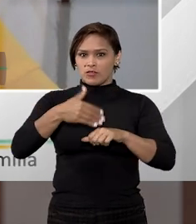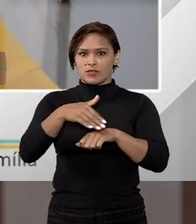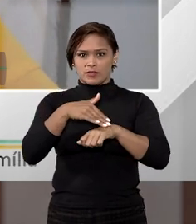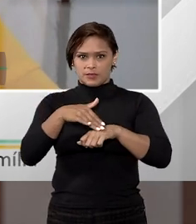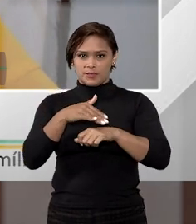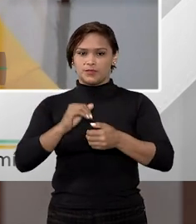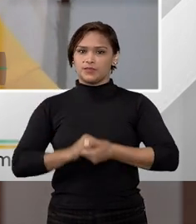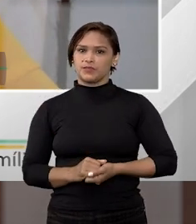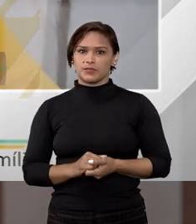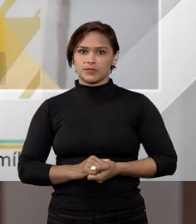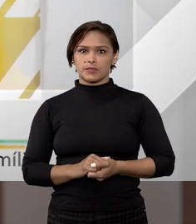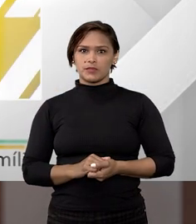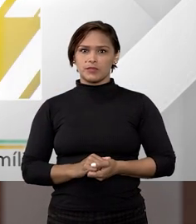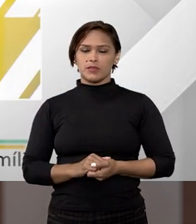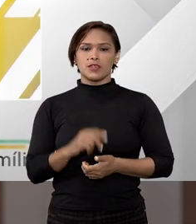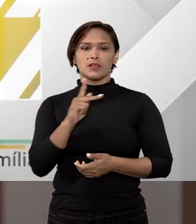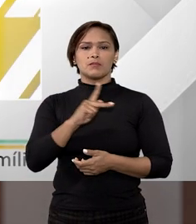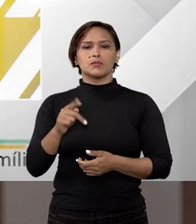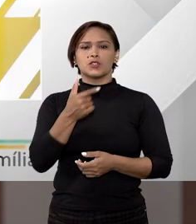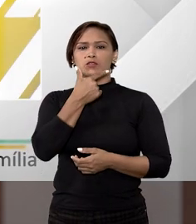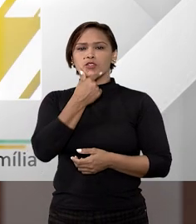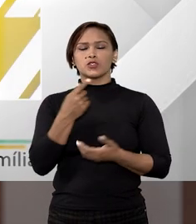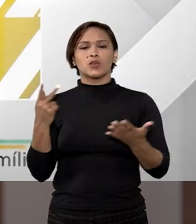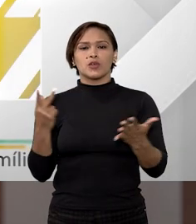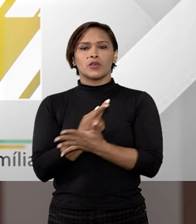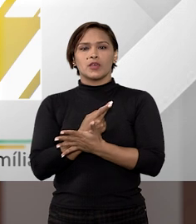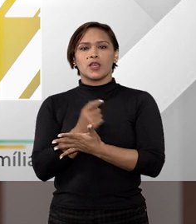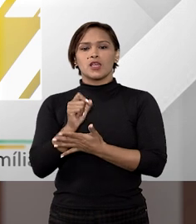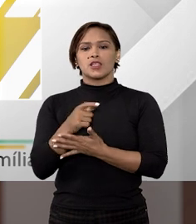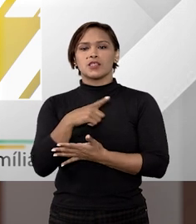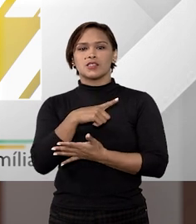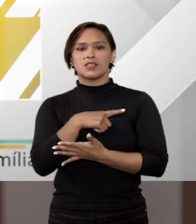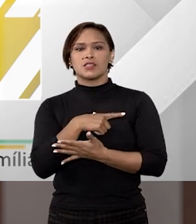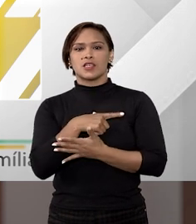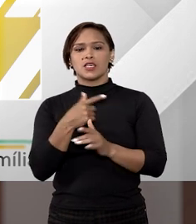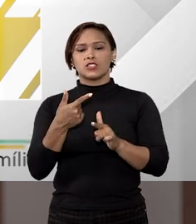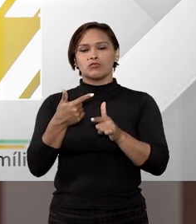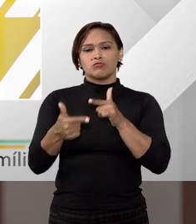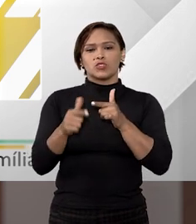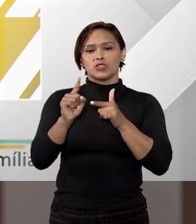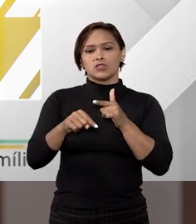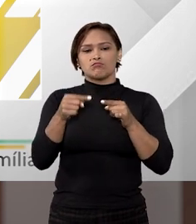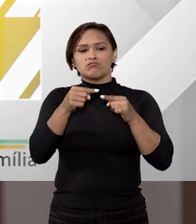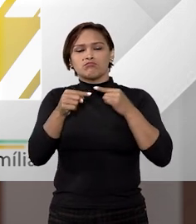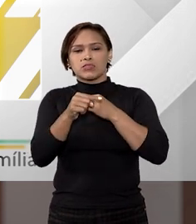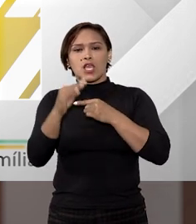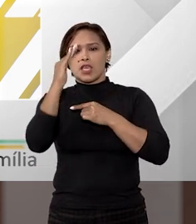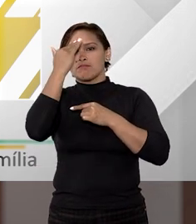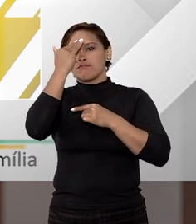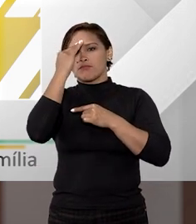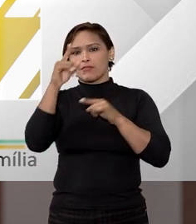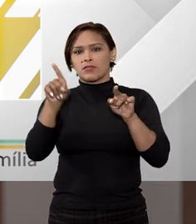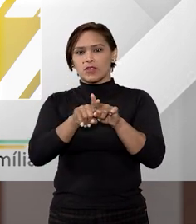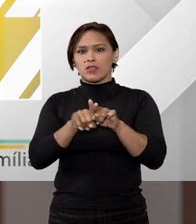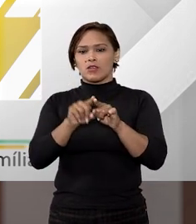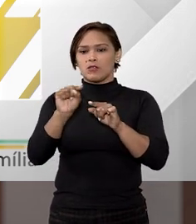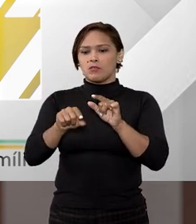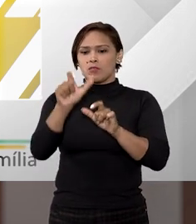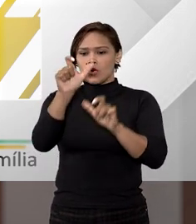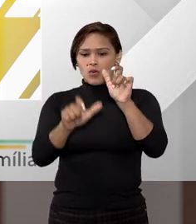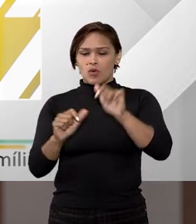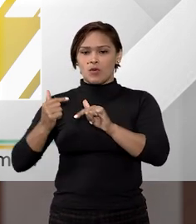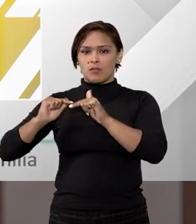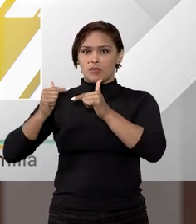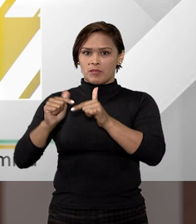conversado. Professor Vitor, e o que acontece se houver discordância de entendimento sobre um